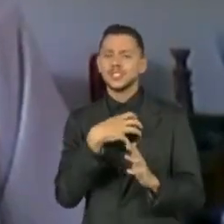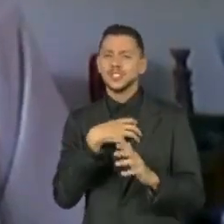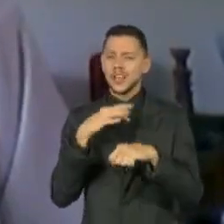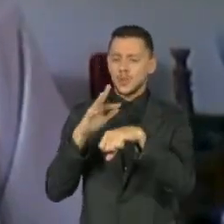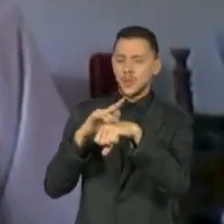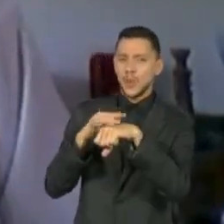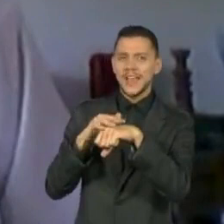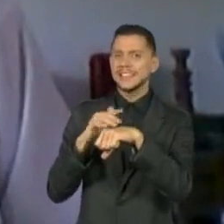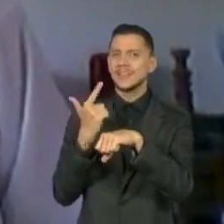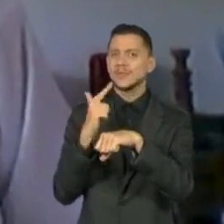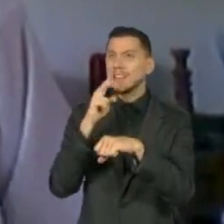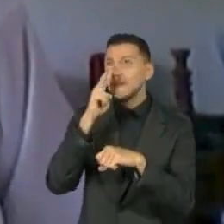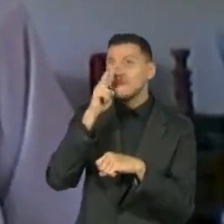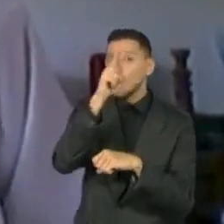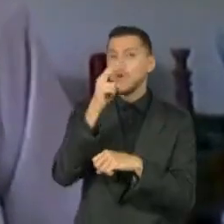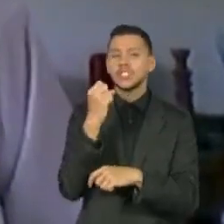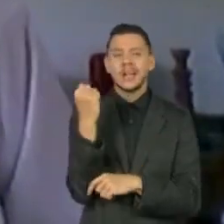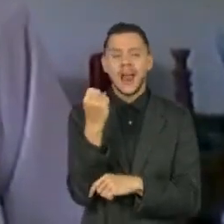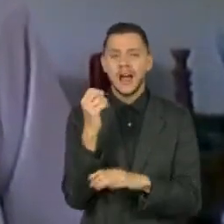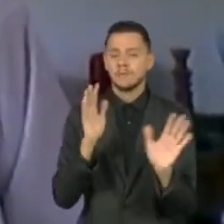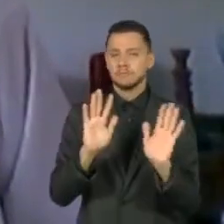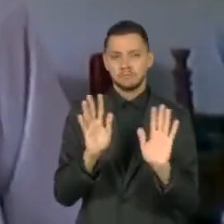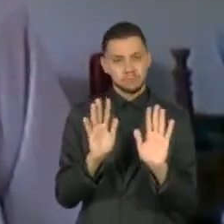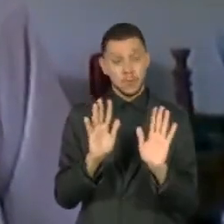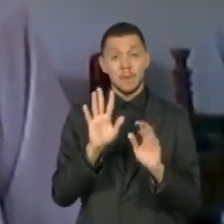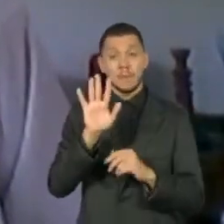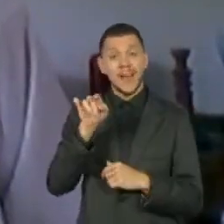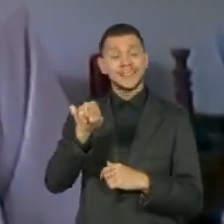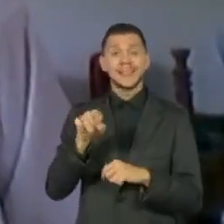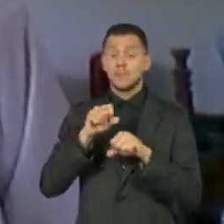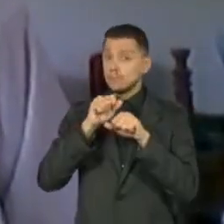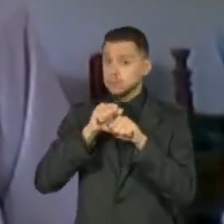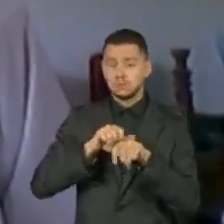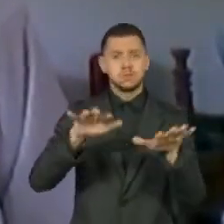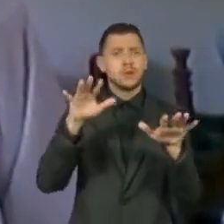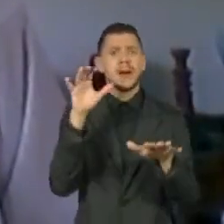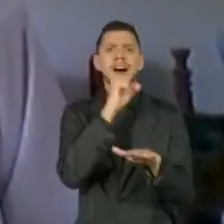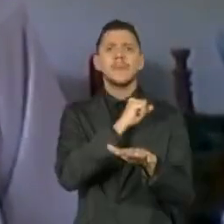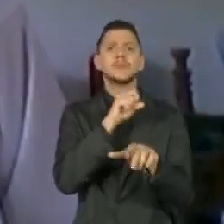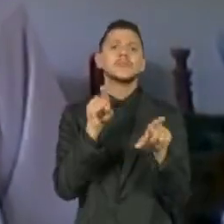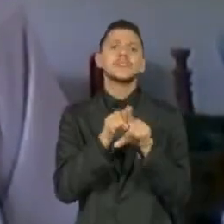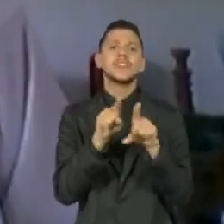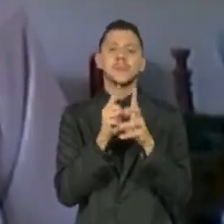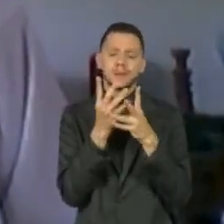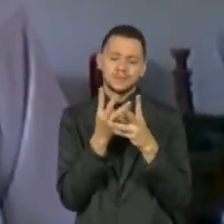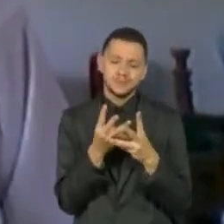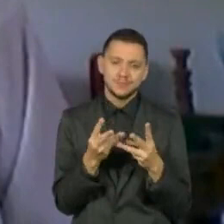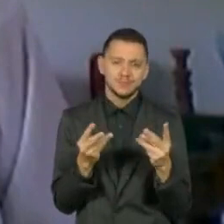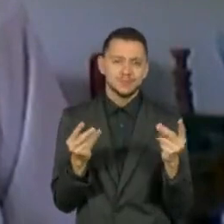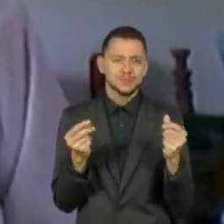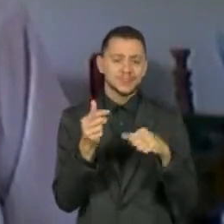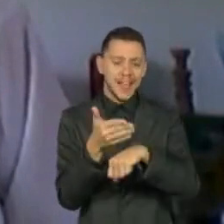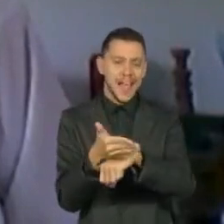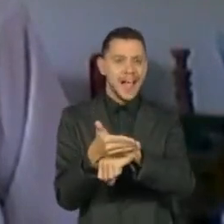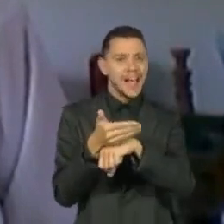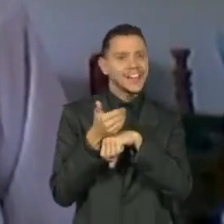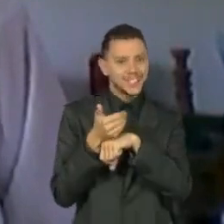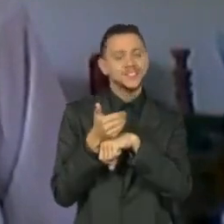menos grave e como ela é muito rápida, ela também vai embora um pouco antes. Então,